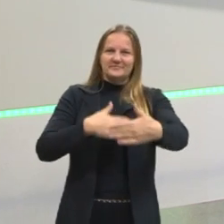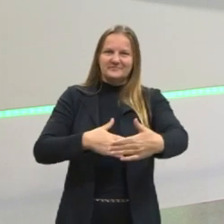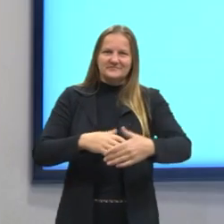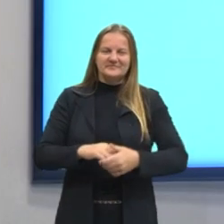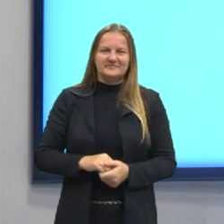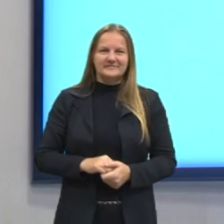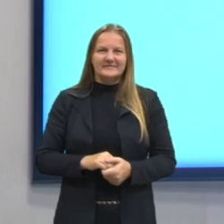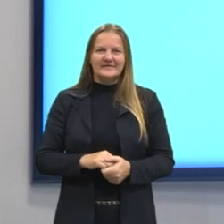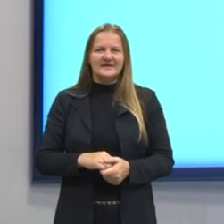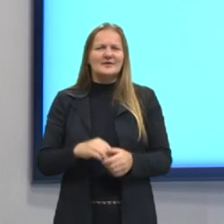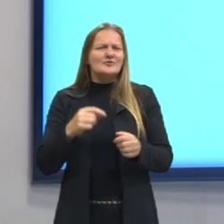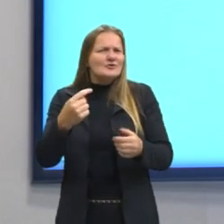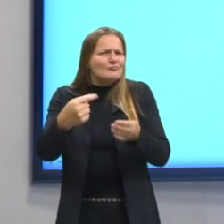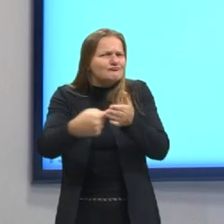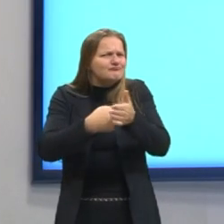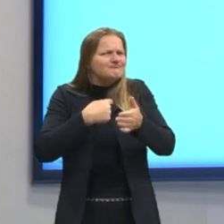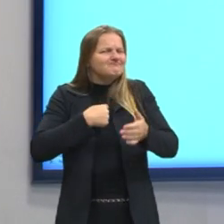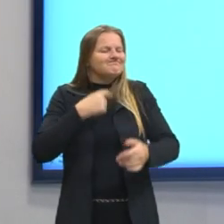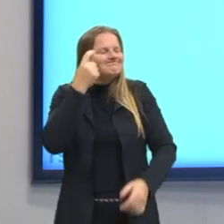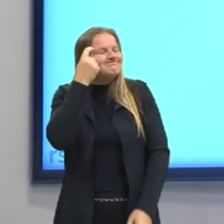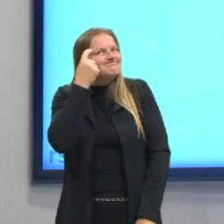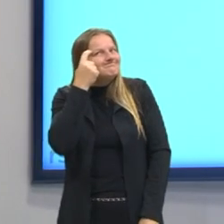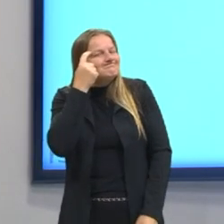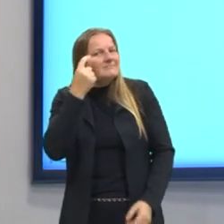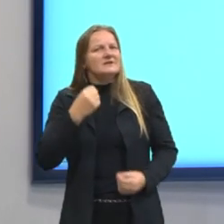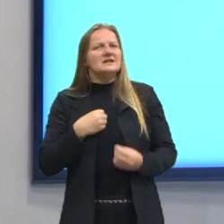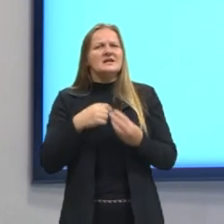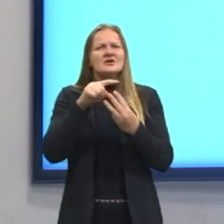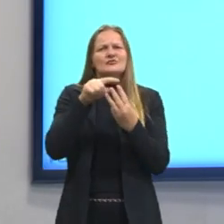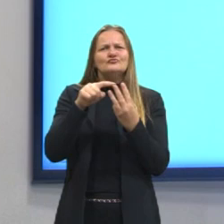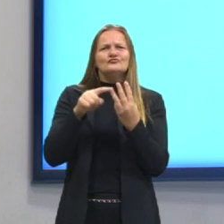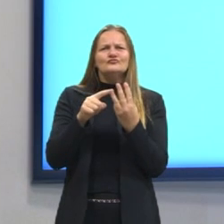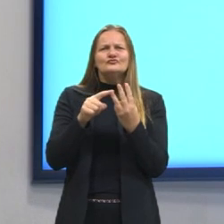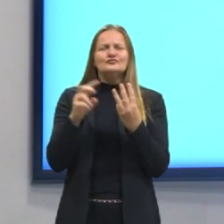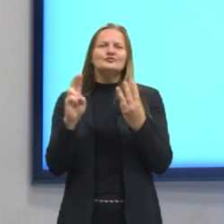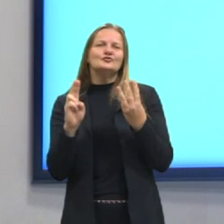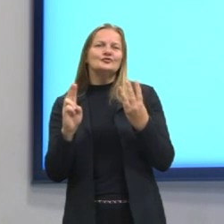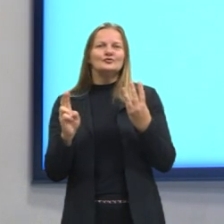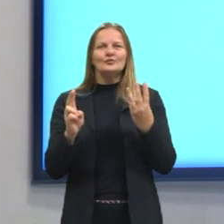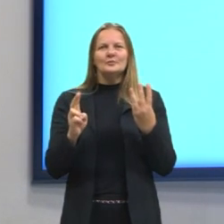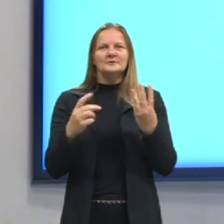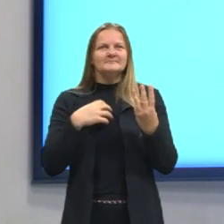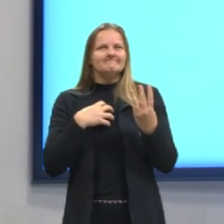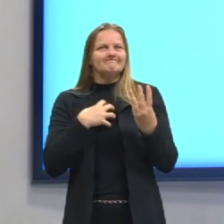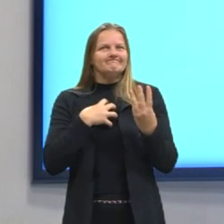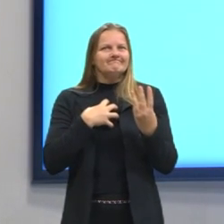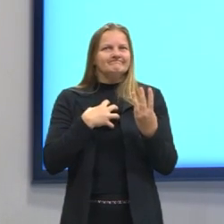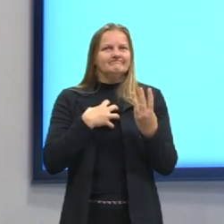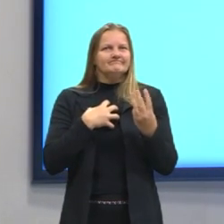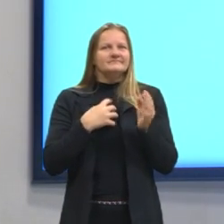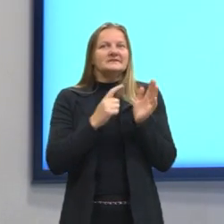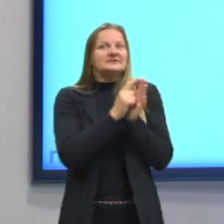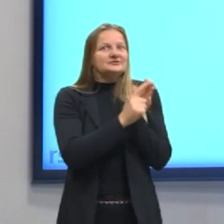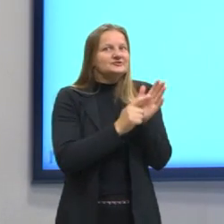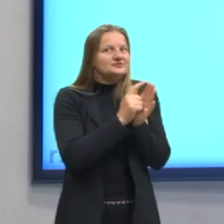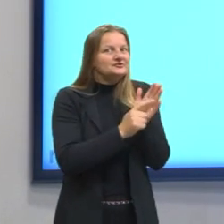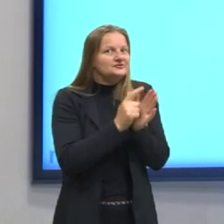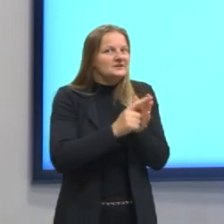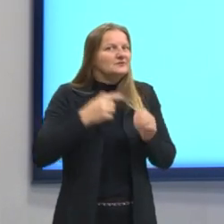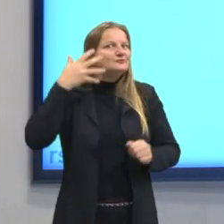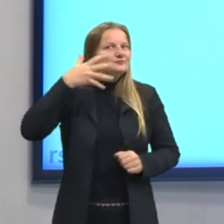E daí eu me questionei, existem esses três nomes que são relativamente parecidos. Gênero do